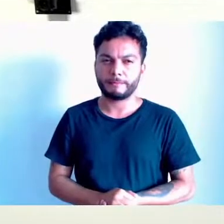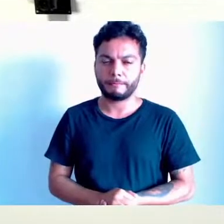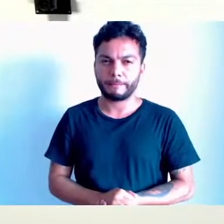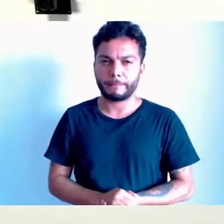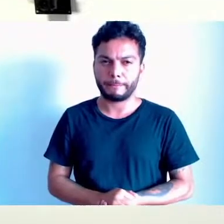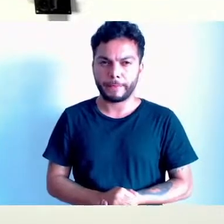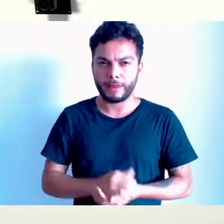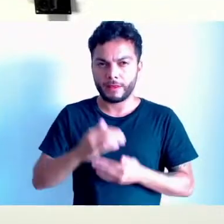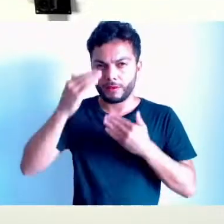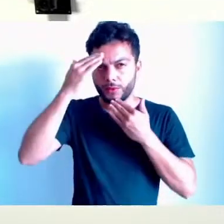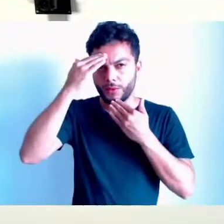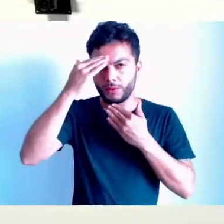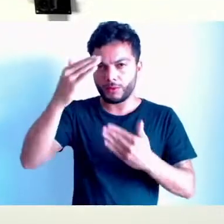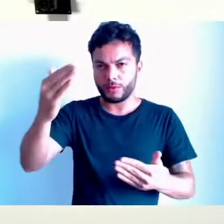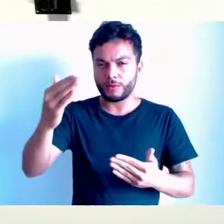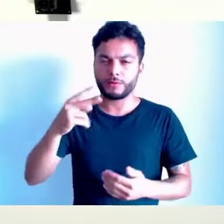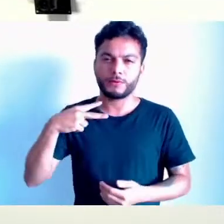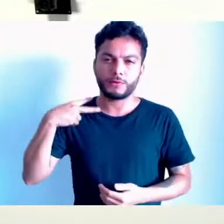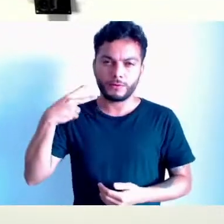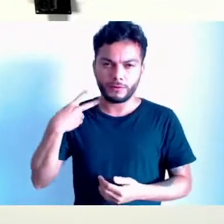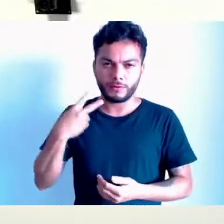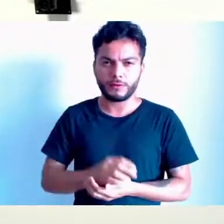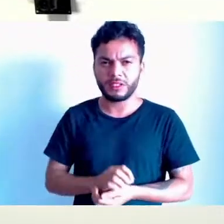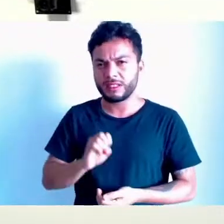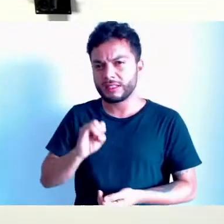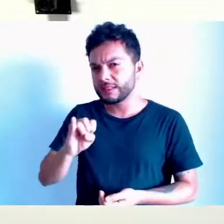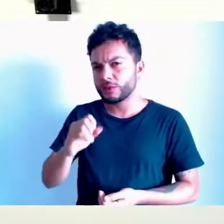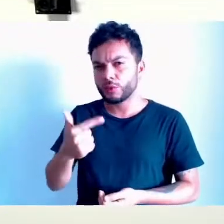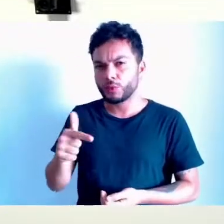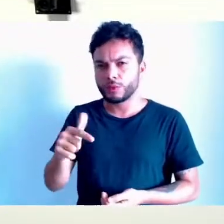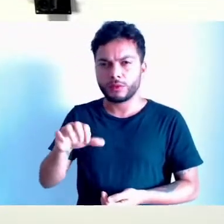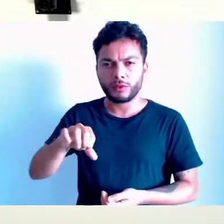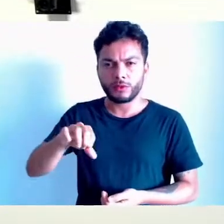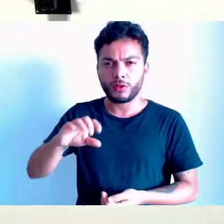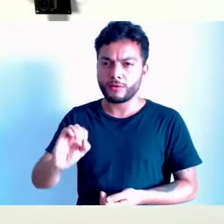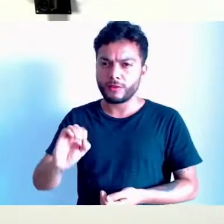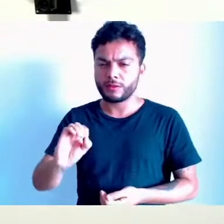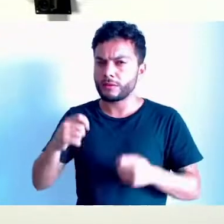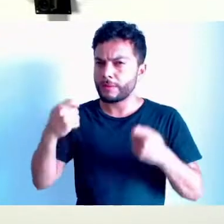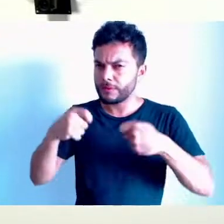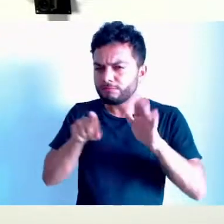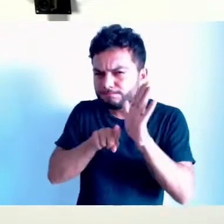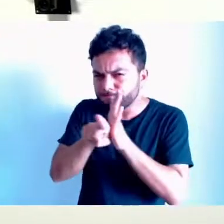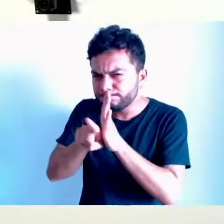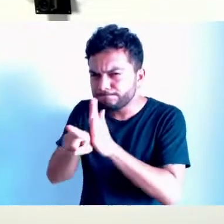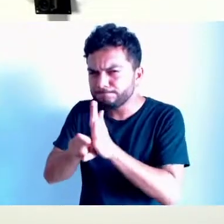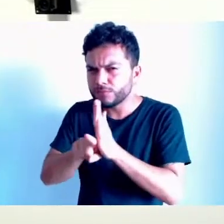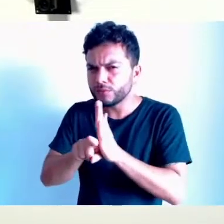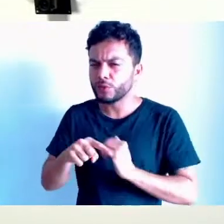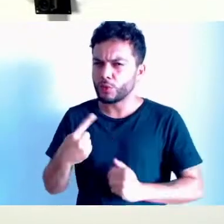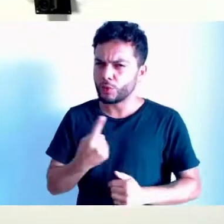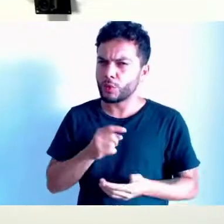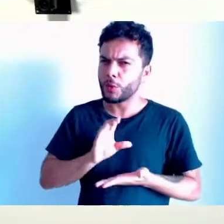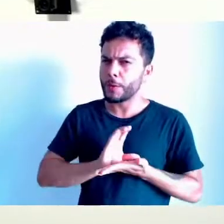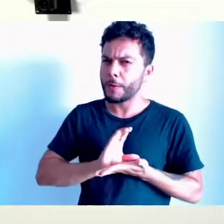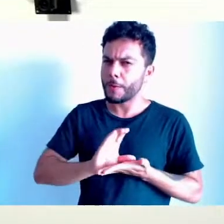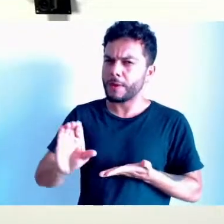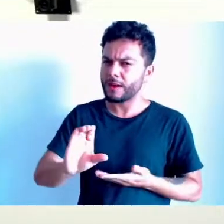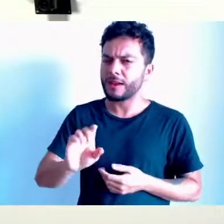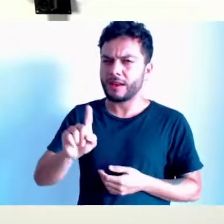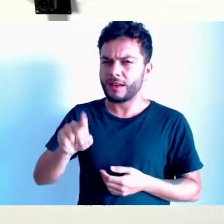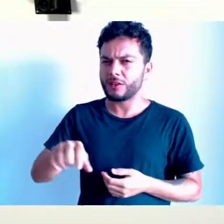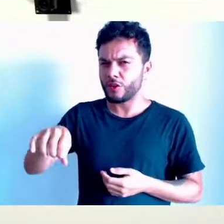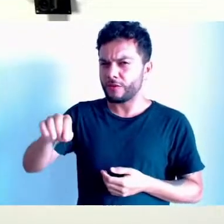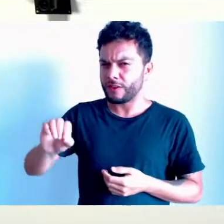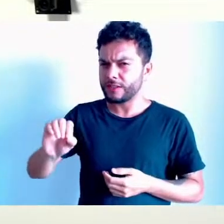Obrigado pela parte, vereadora. E, se não tem 90, a gente tem que investigar. Se a gente paga por 90, tem 90. Como